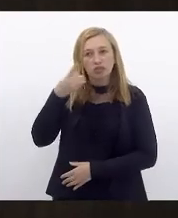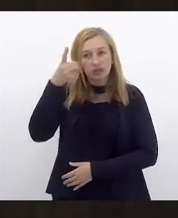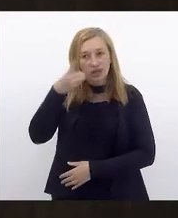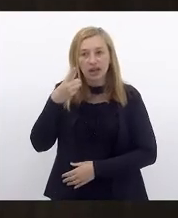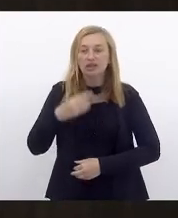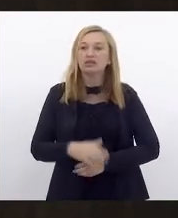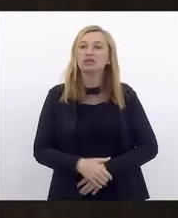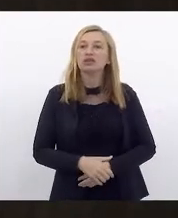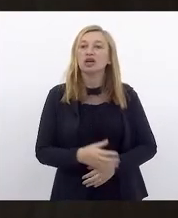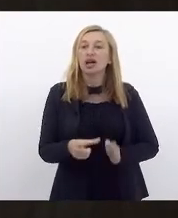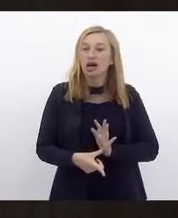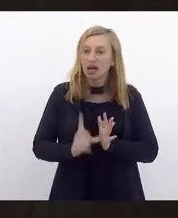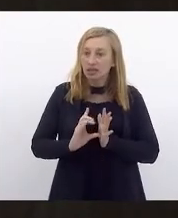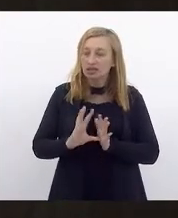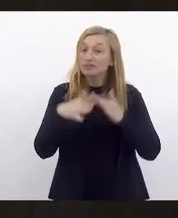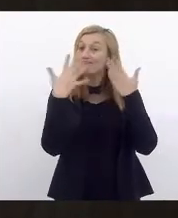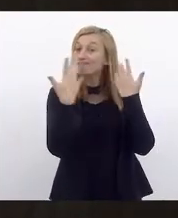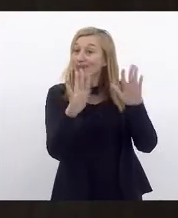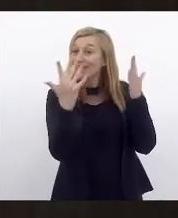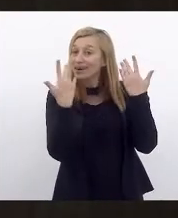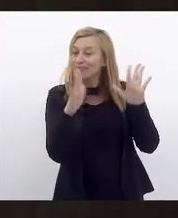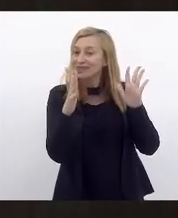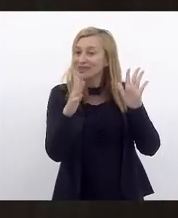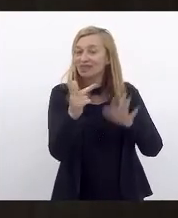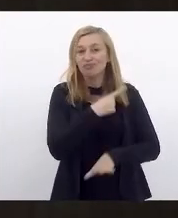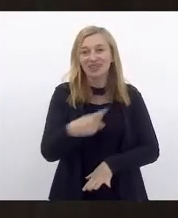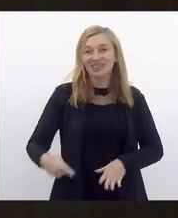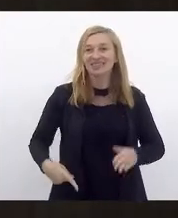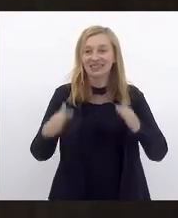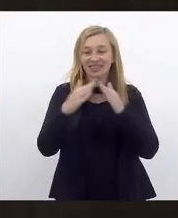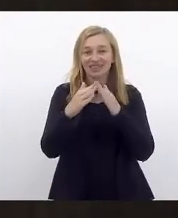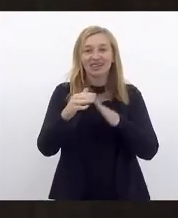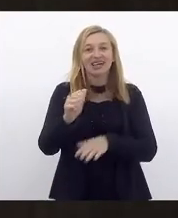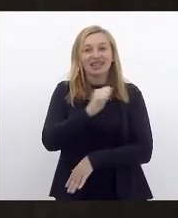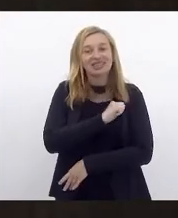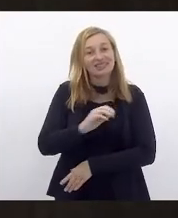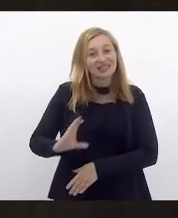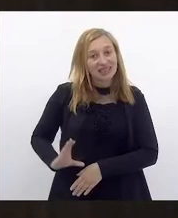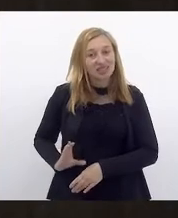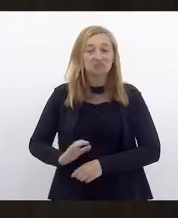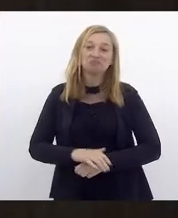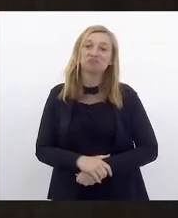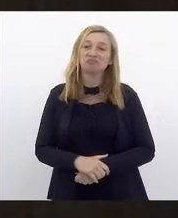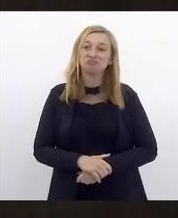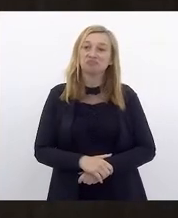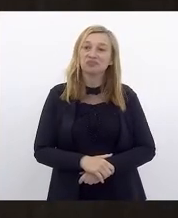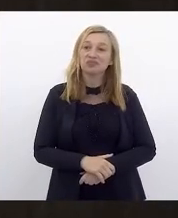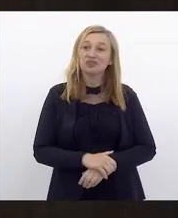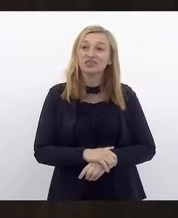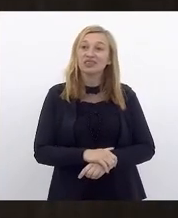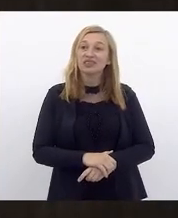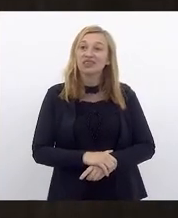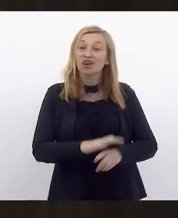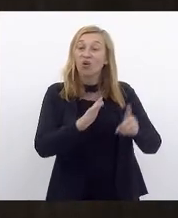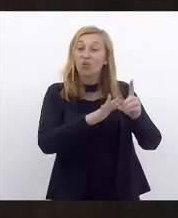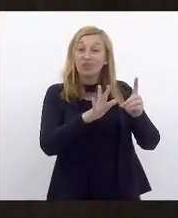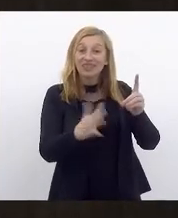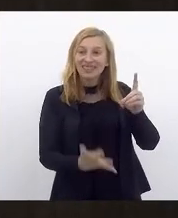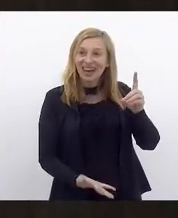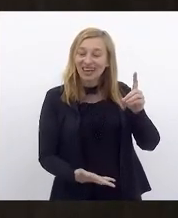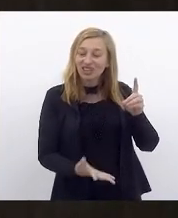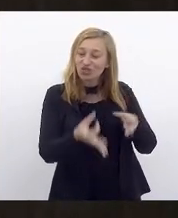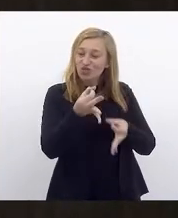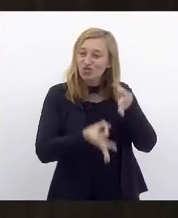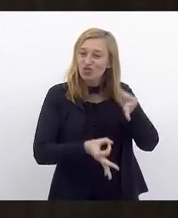queria, antes de mais nada, parabenizar o presidente desta casa, o deputado André Siciliano, por estar oferecendo essa homenagem